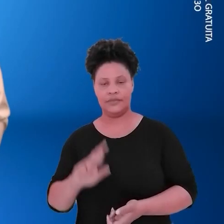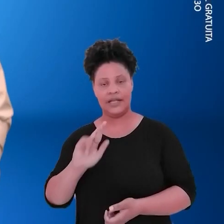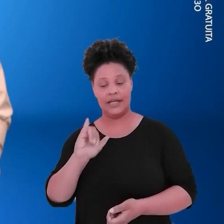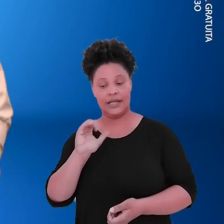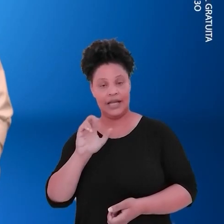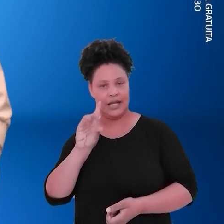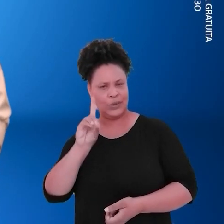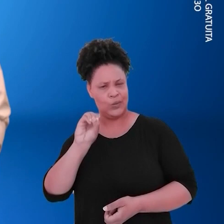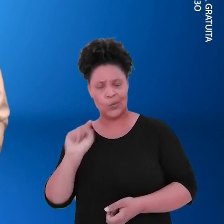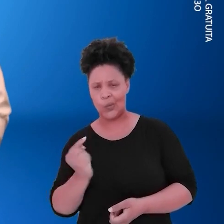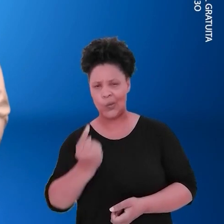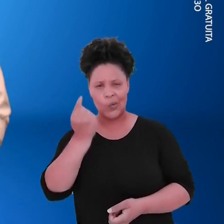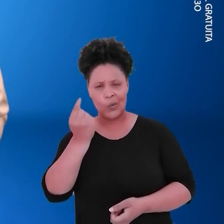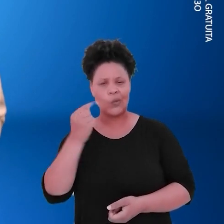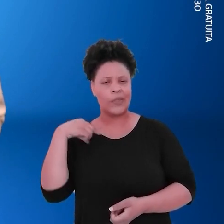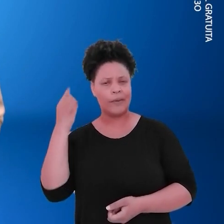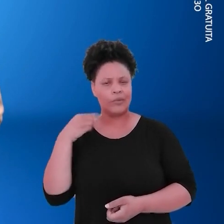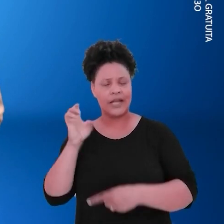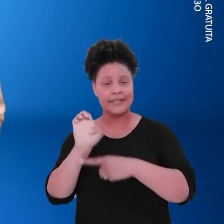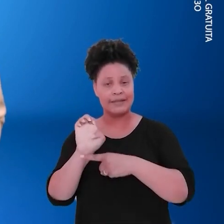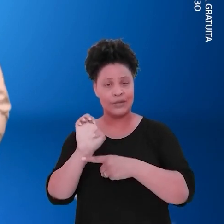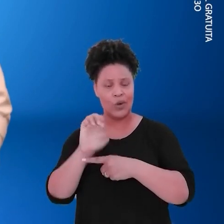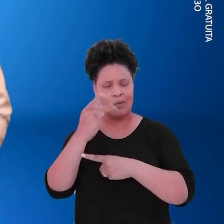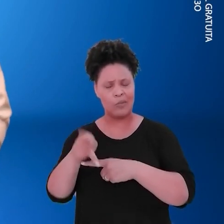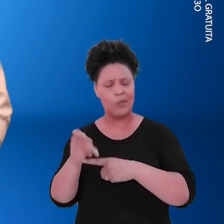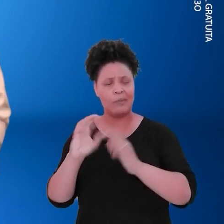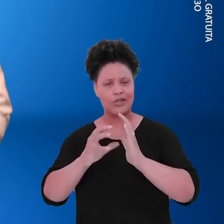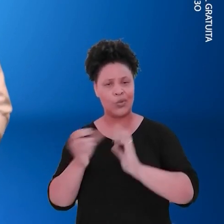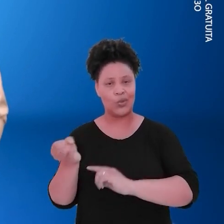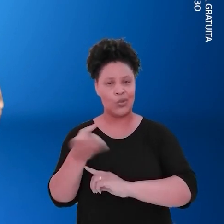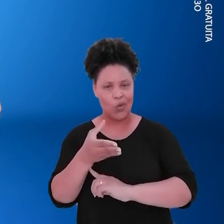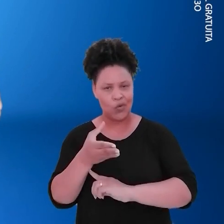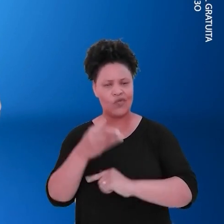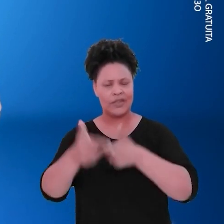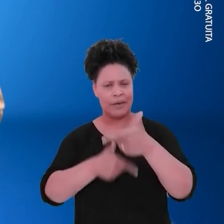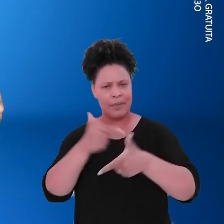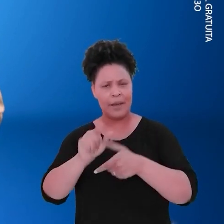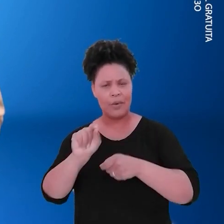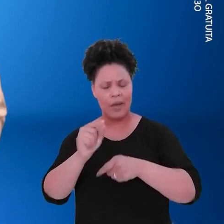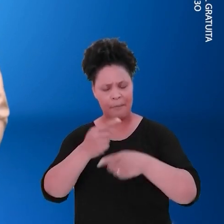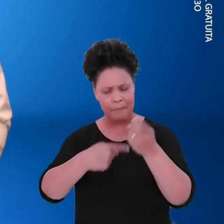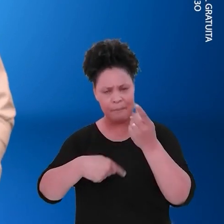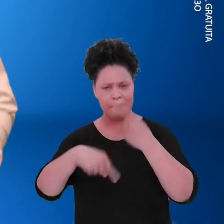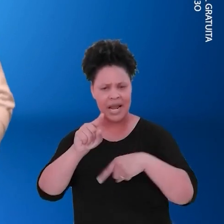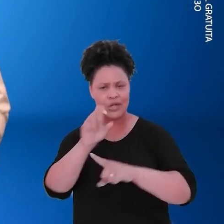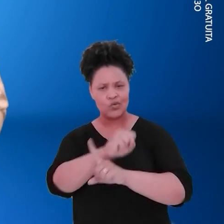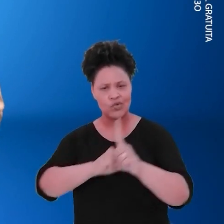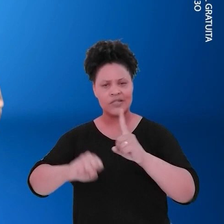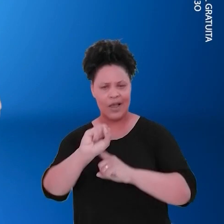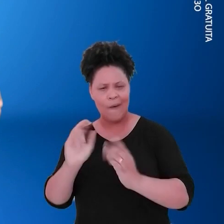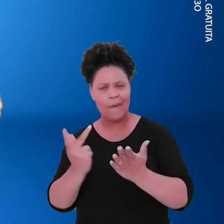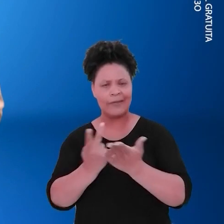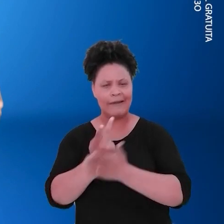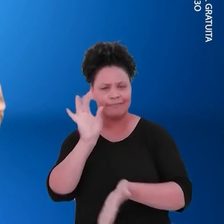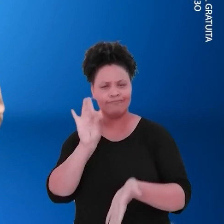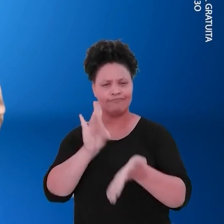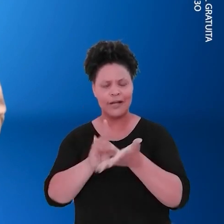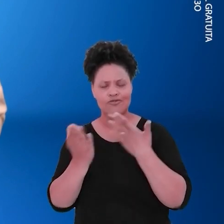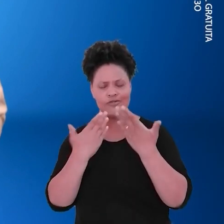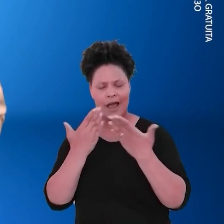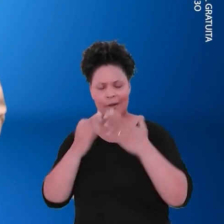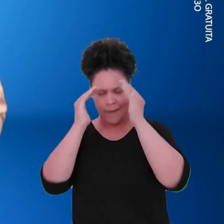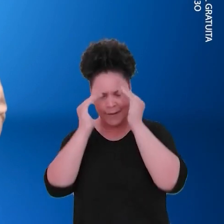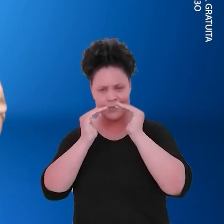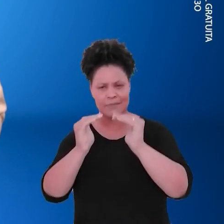Sou Ricardo Villaflor, único candidato a deputado estadual pelo Novo Bahia. Vou trabalhar para que a verdadeira transformação social